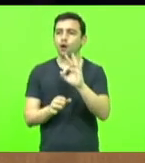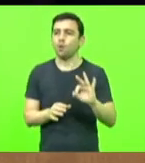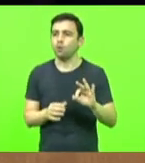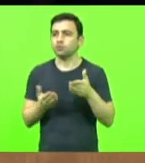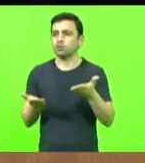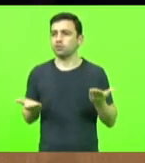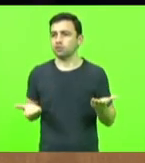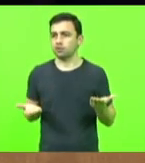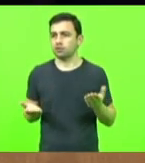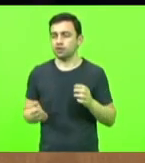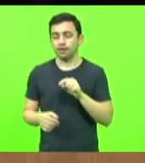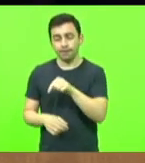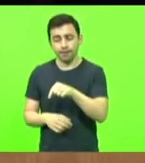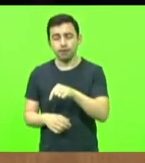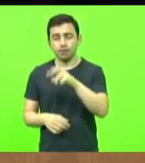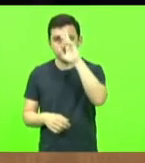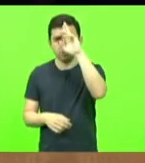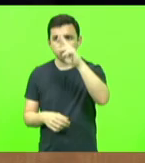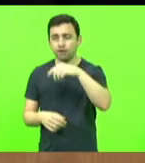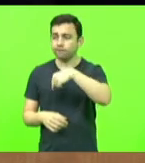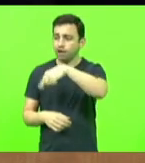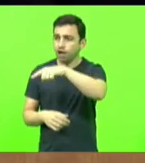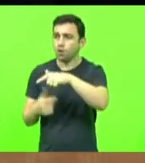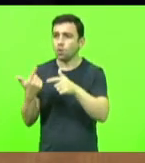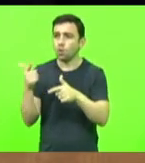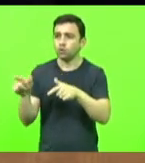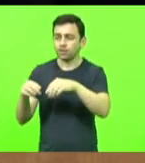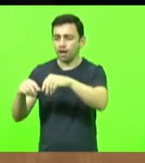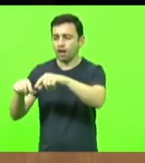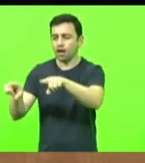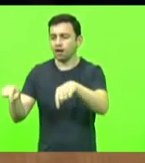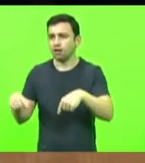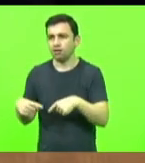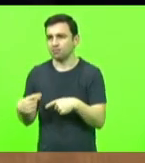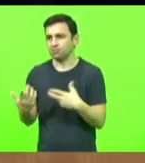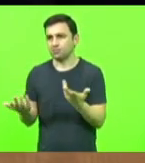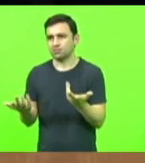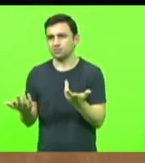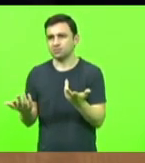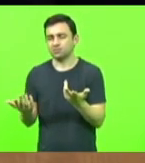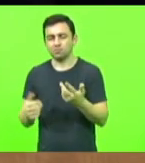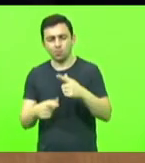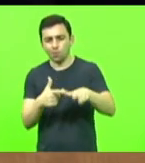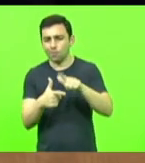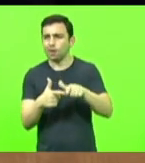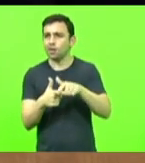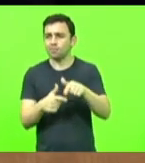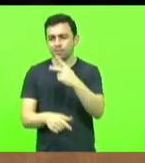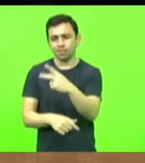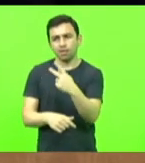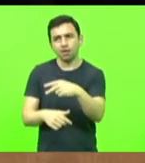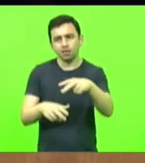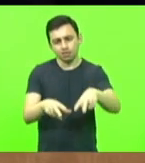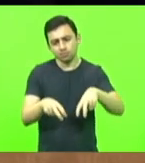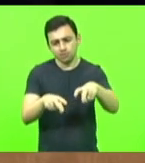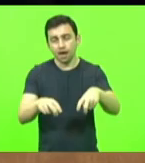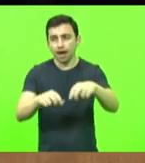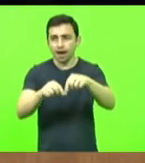teria de buscar novas áreas de terra ou inviabilizar a produção em uma área significativa.